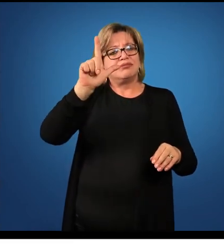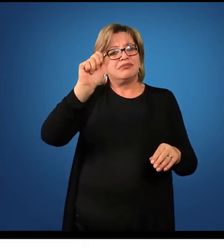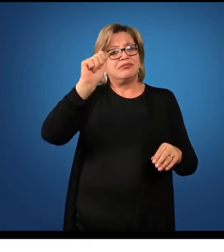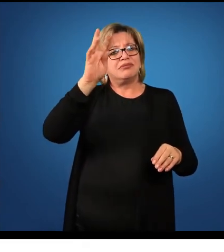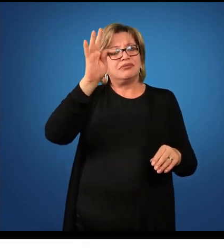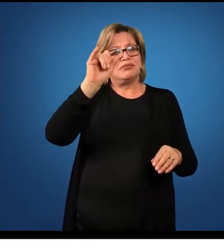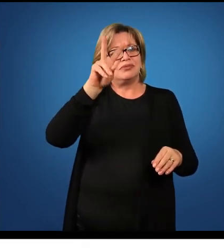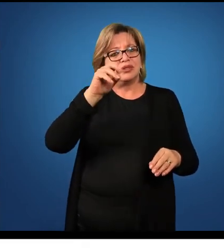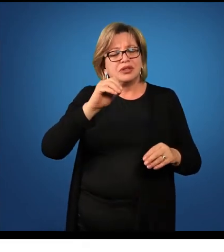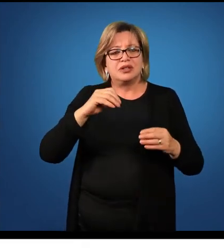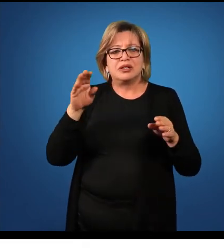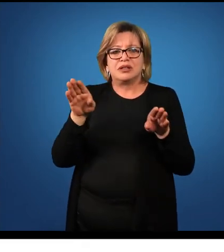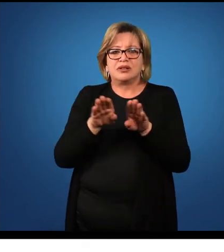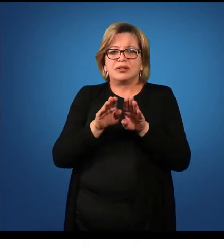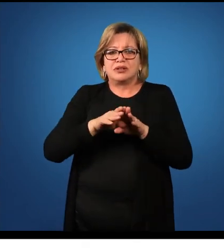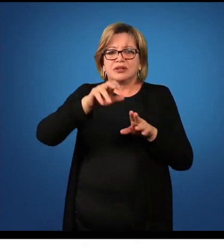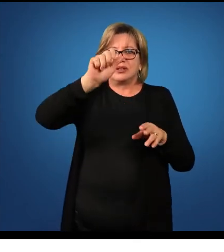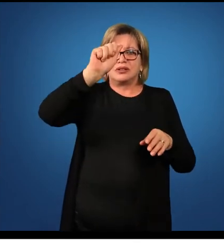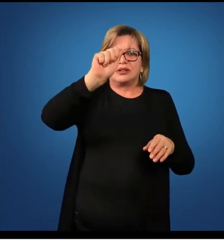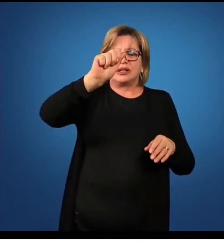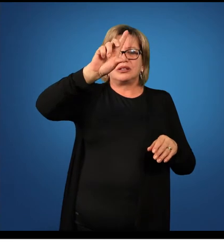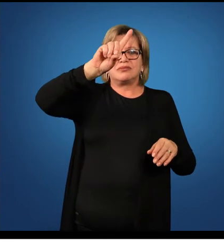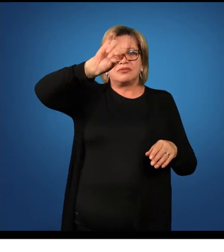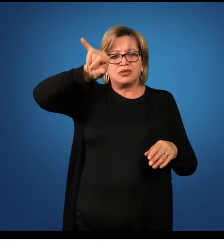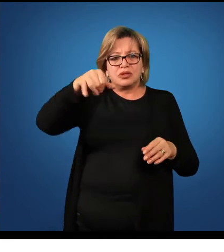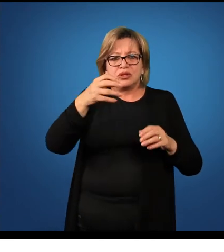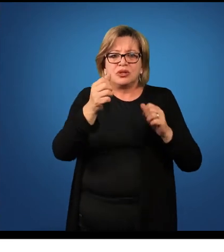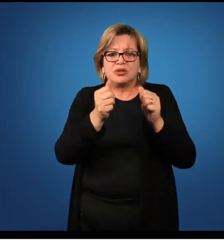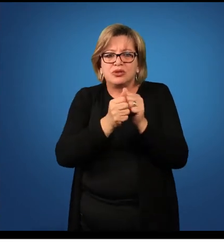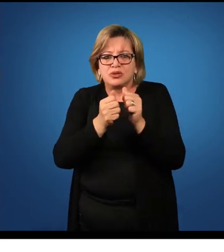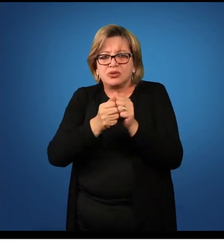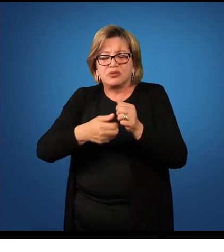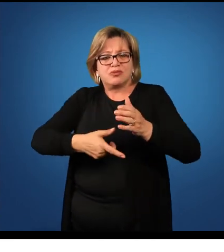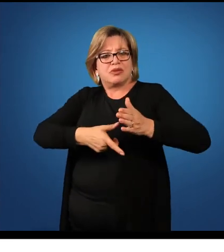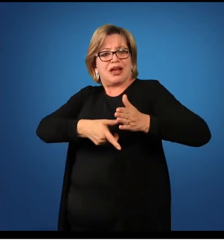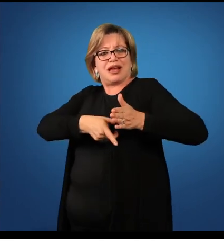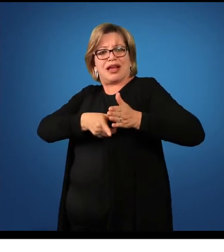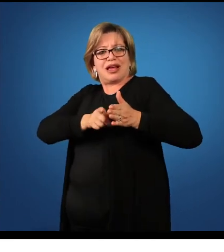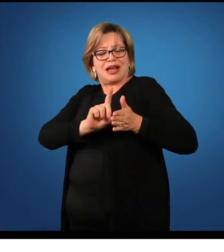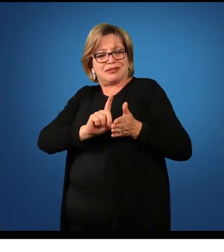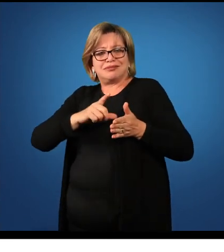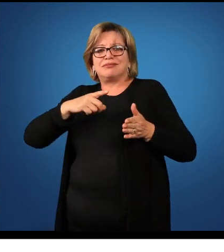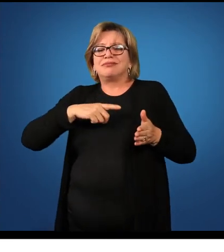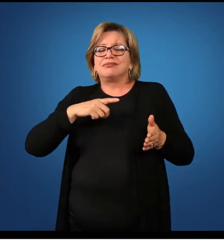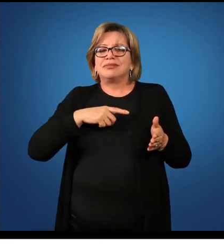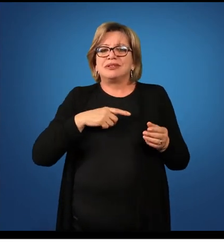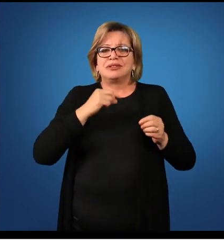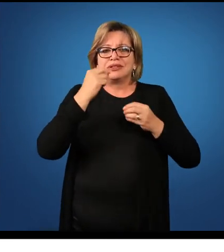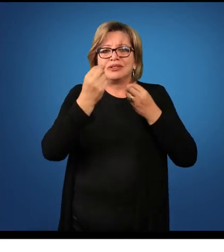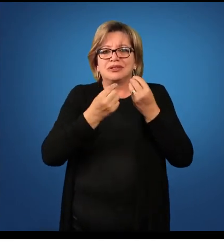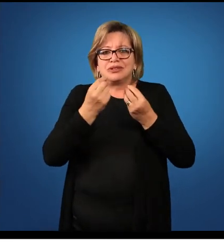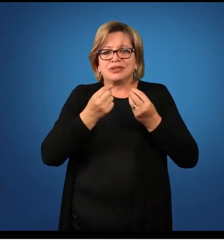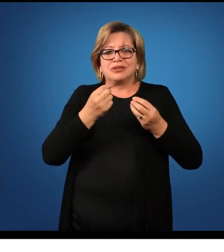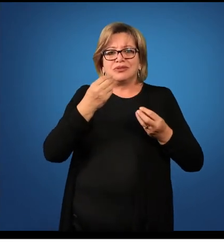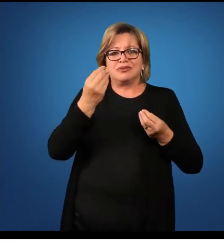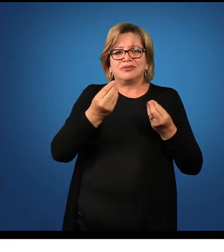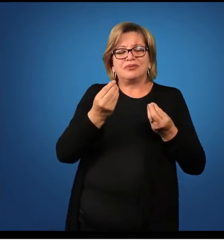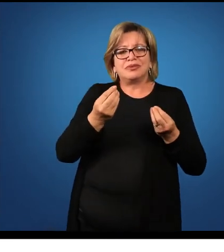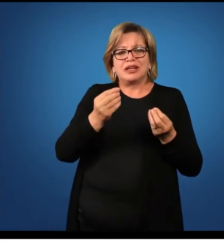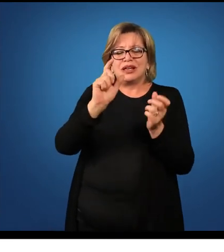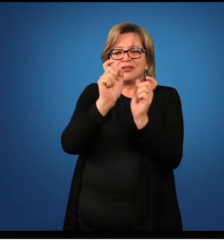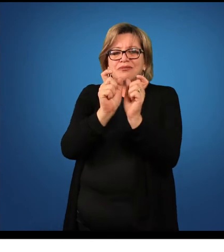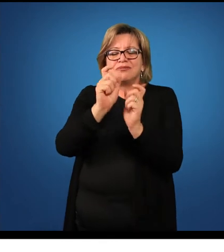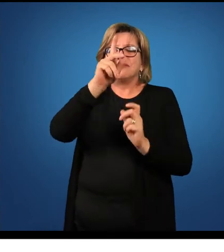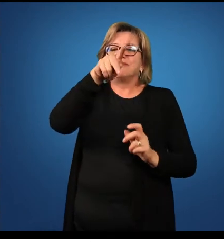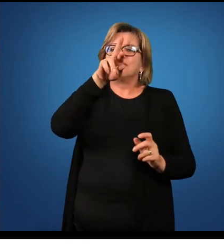companhia, ele vai para o caso ablativo, antecedido pela preposição cum. Na